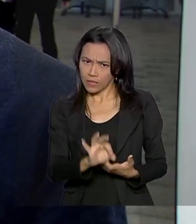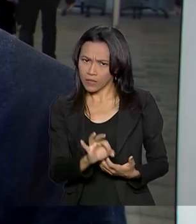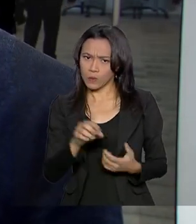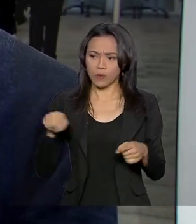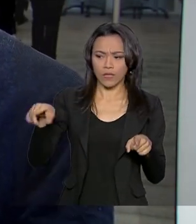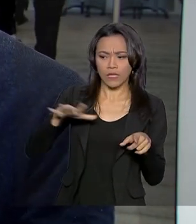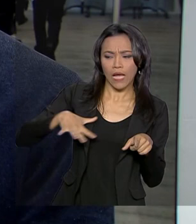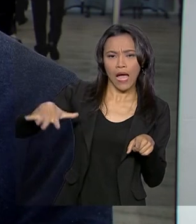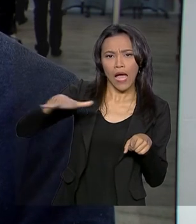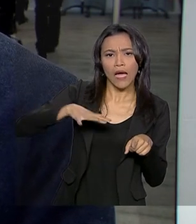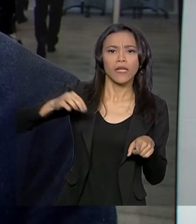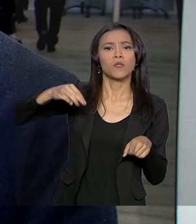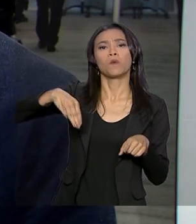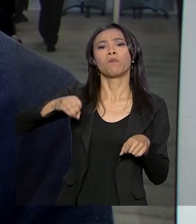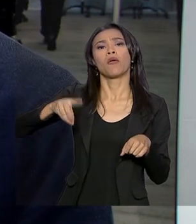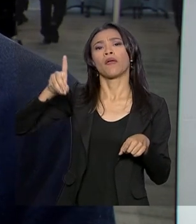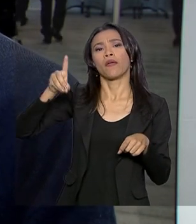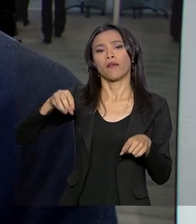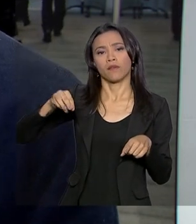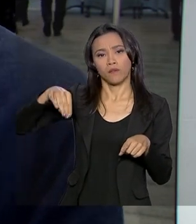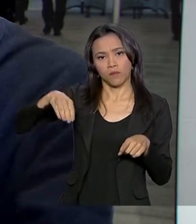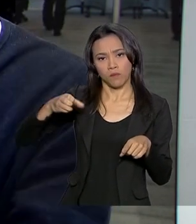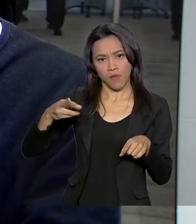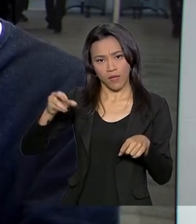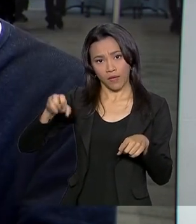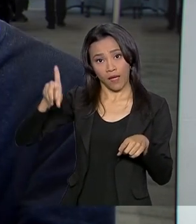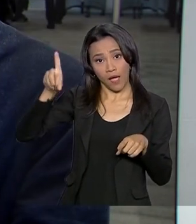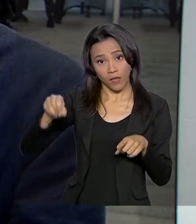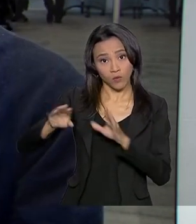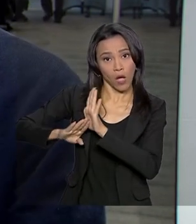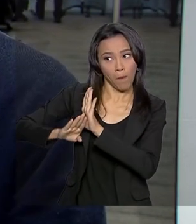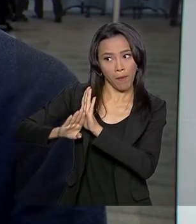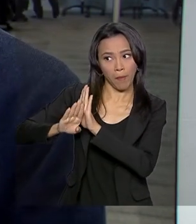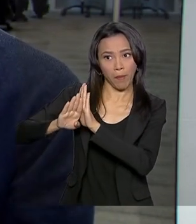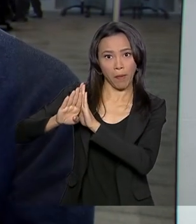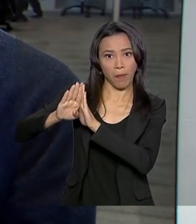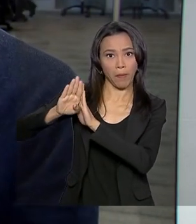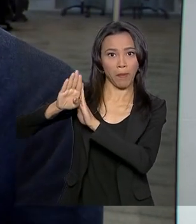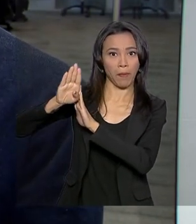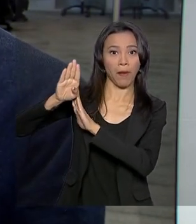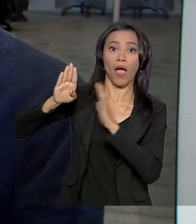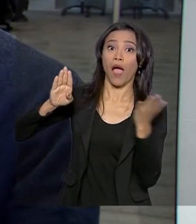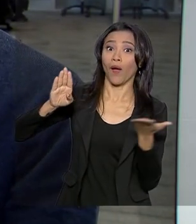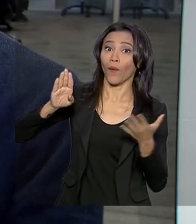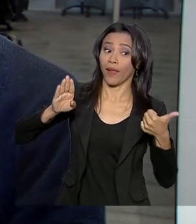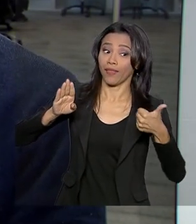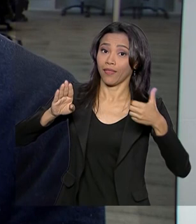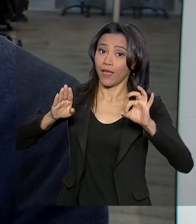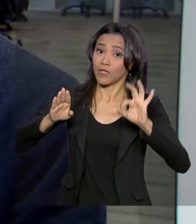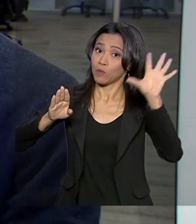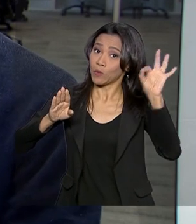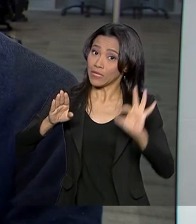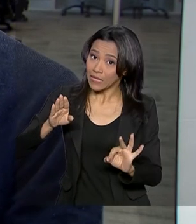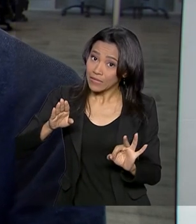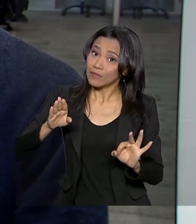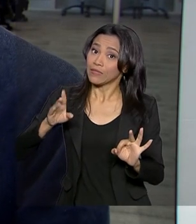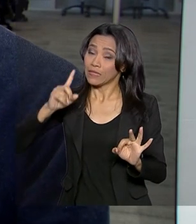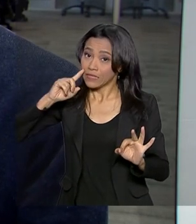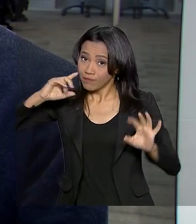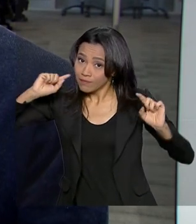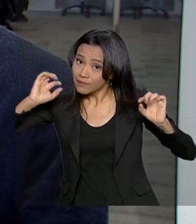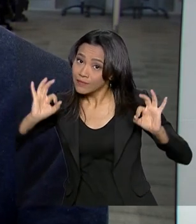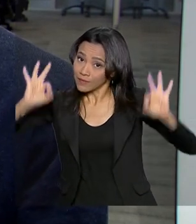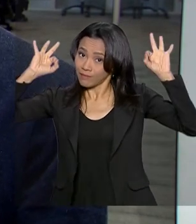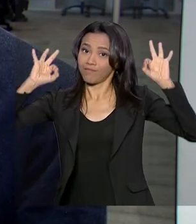acionário medido pelo Ibovespa teria que subir e já subiu. Agora tem uns 10% para ele continuar subindo depois de confirmada